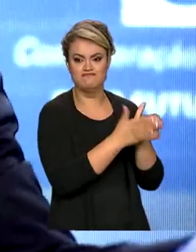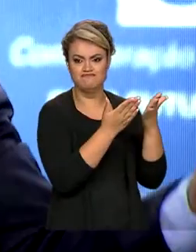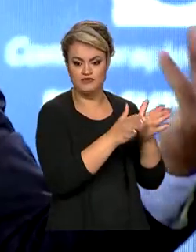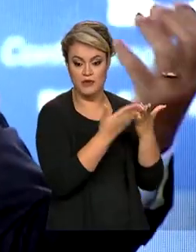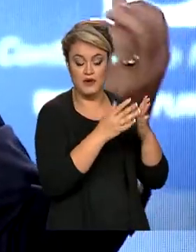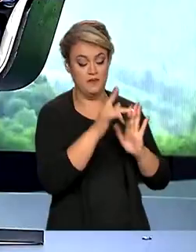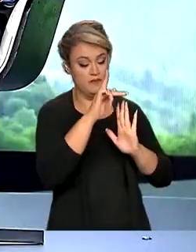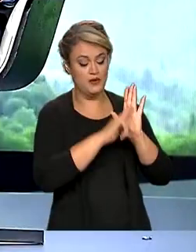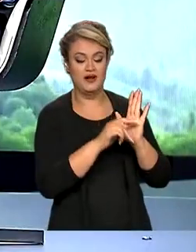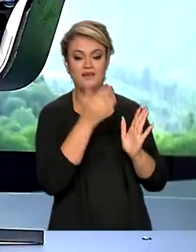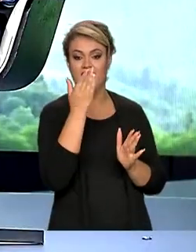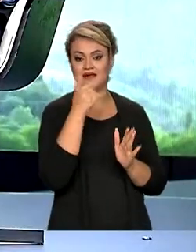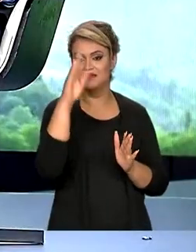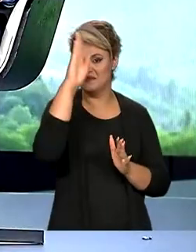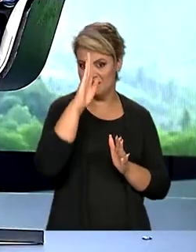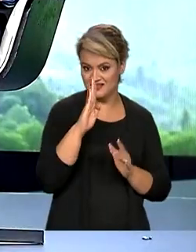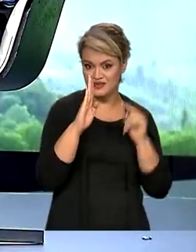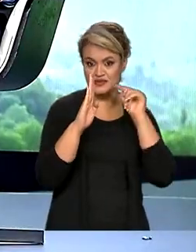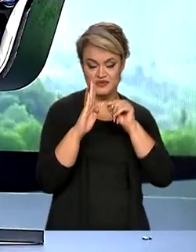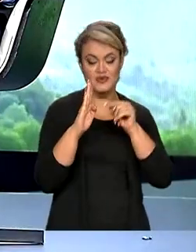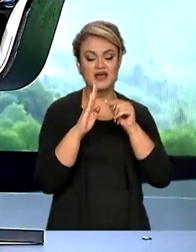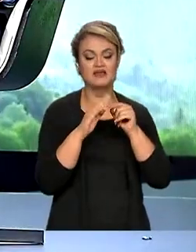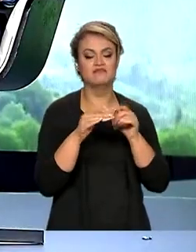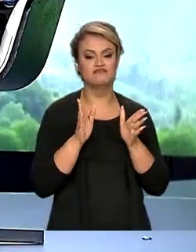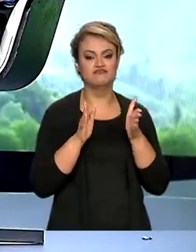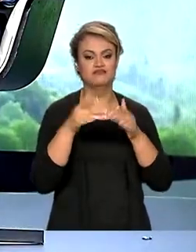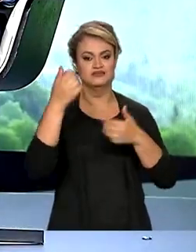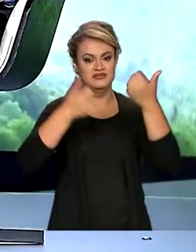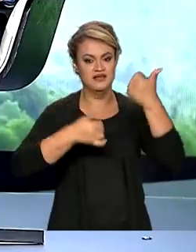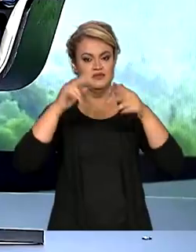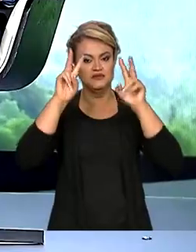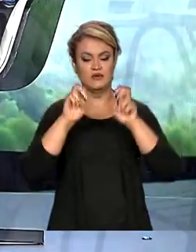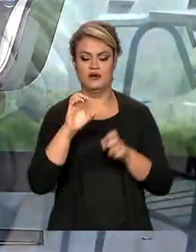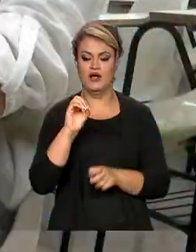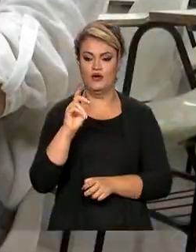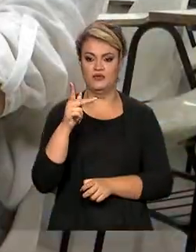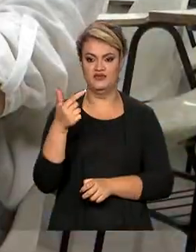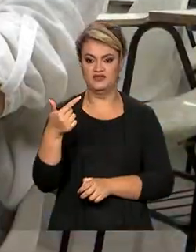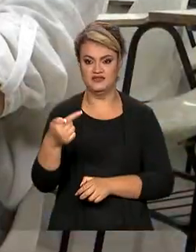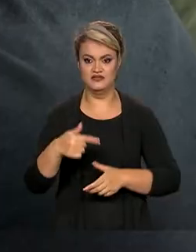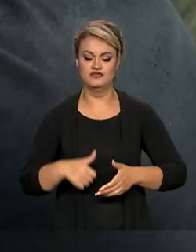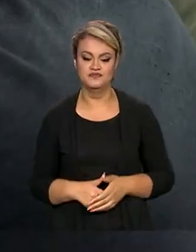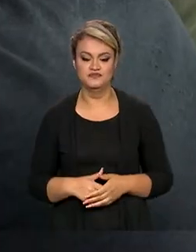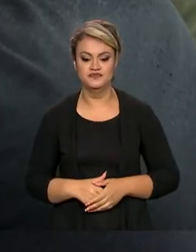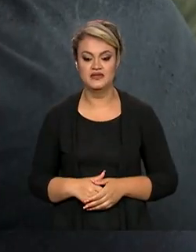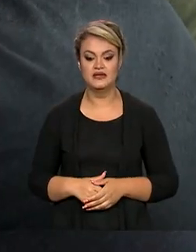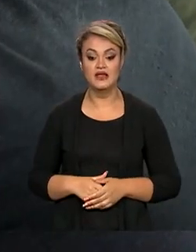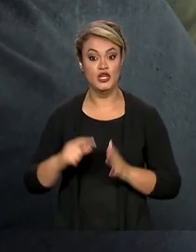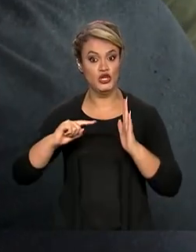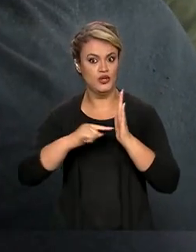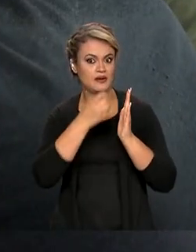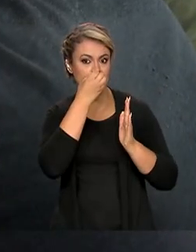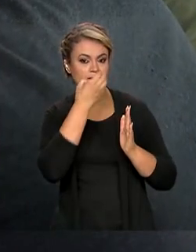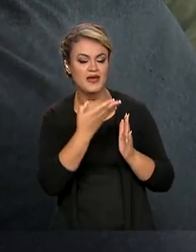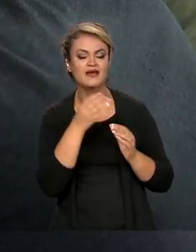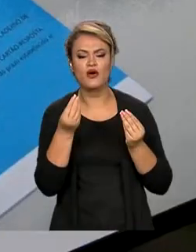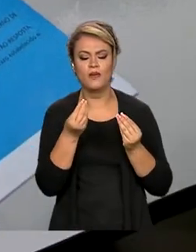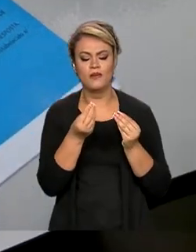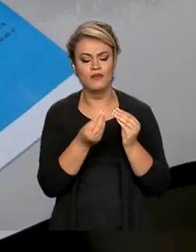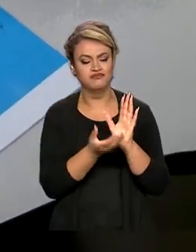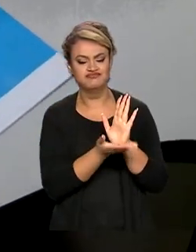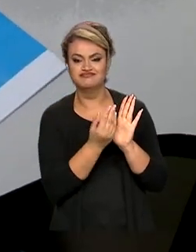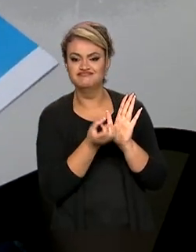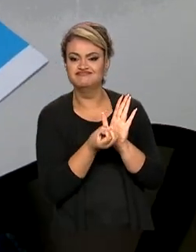Programa Alimenta Brasil foi um dos destaques da COP27. Em busca da nota 1000. Manual de